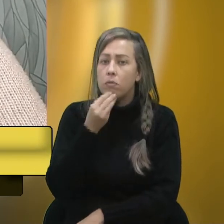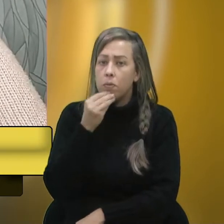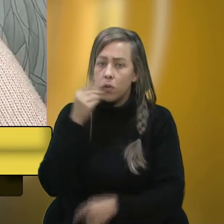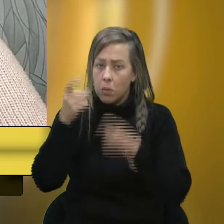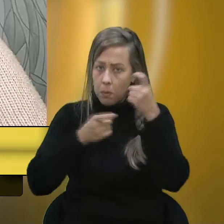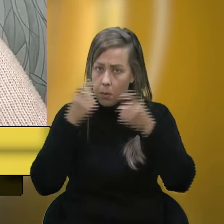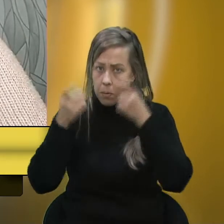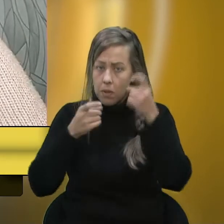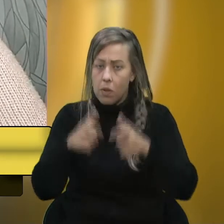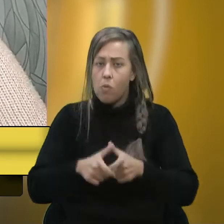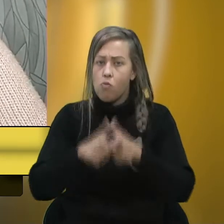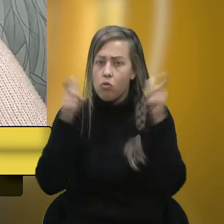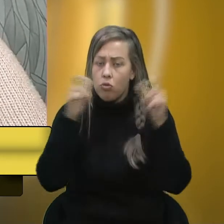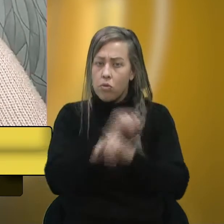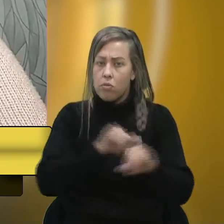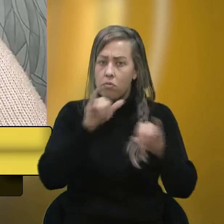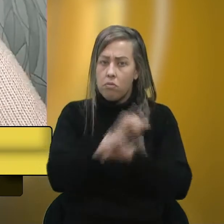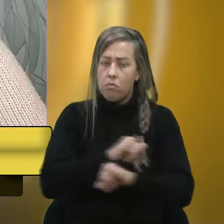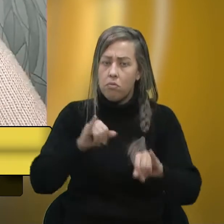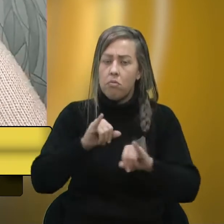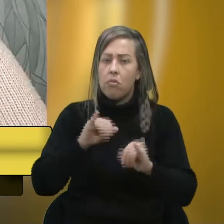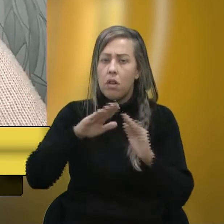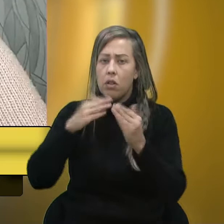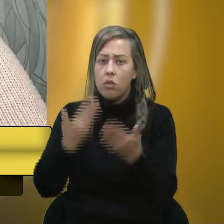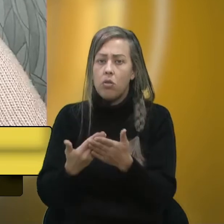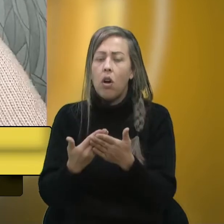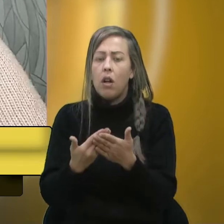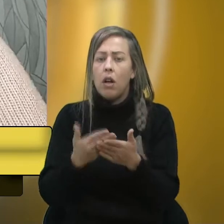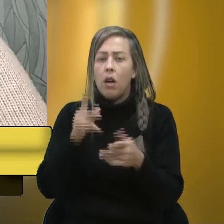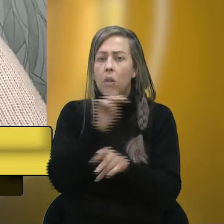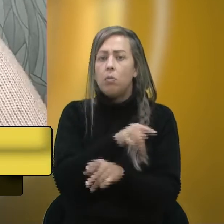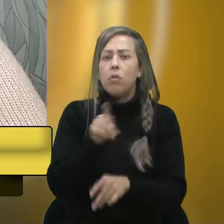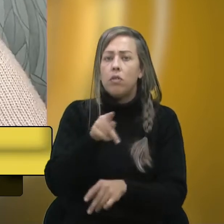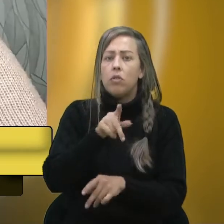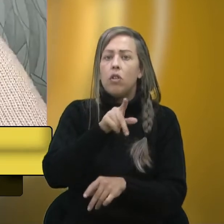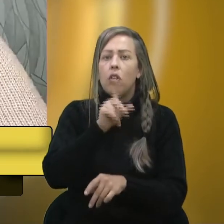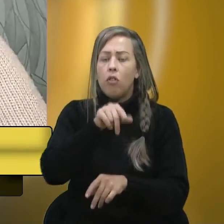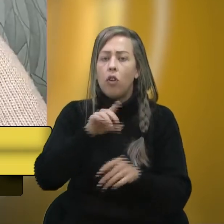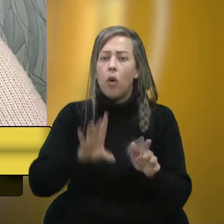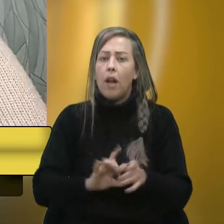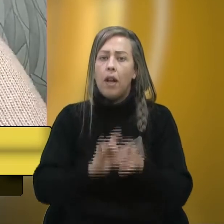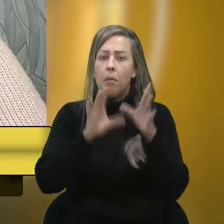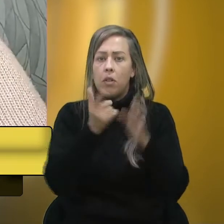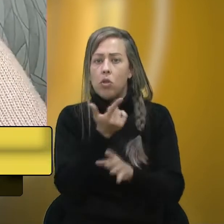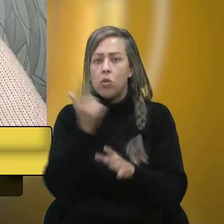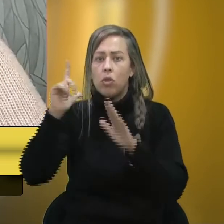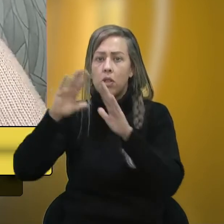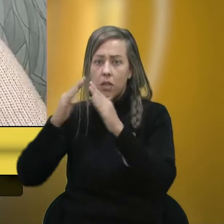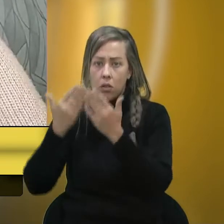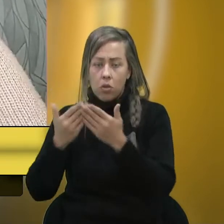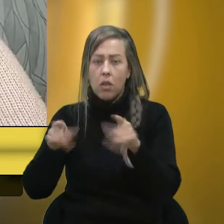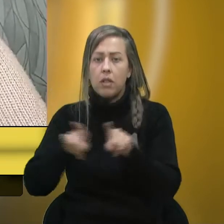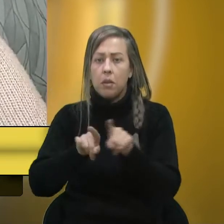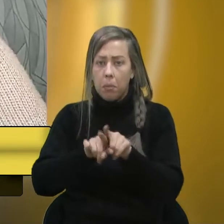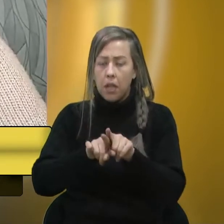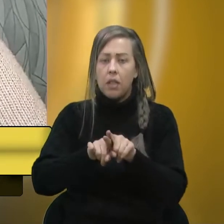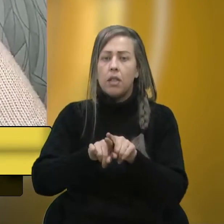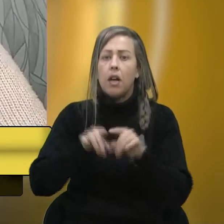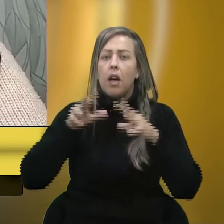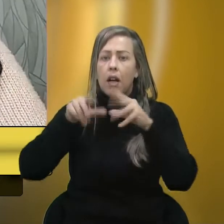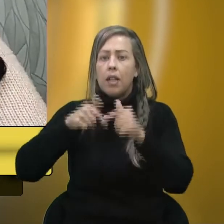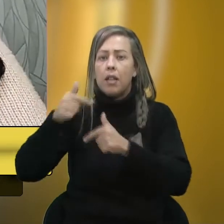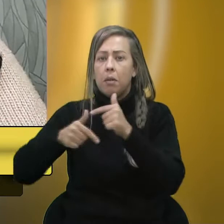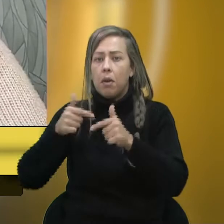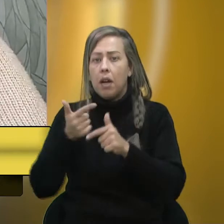preocupação, muitos compartilham, em várias escolas, esses professores foram liberados das outras escolas a essa informação de que quem